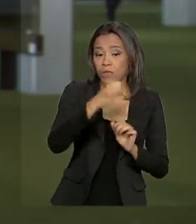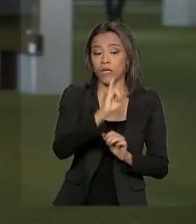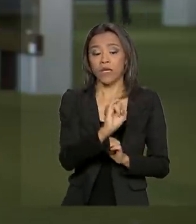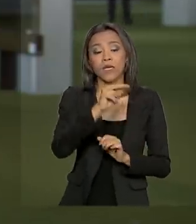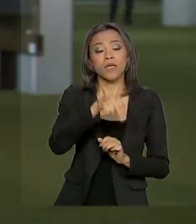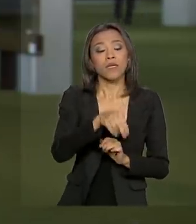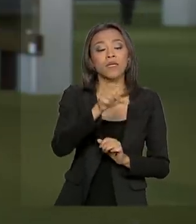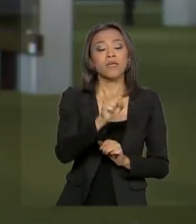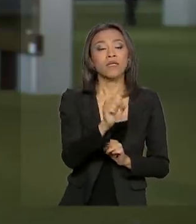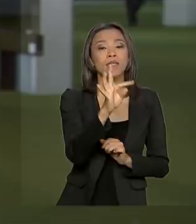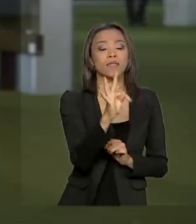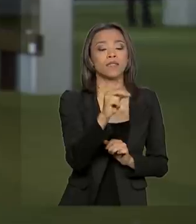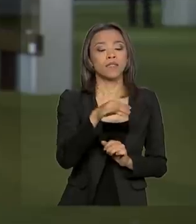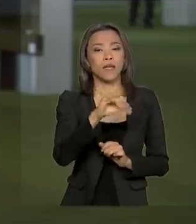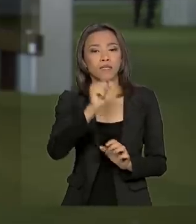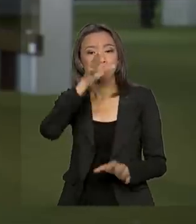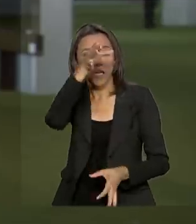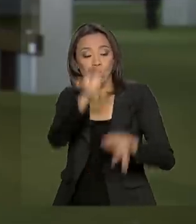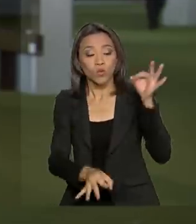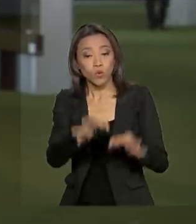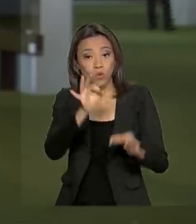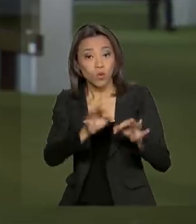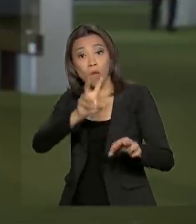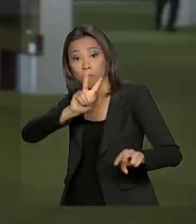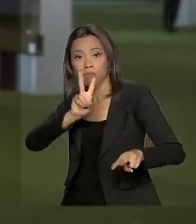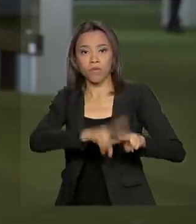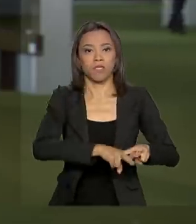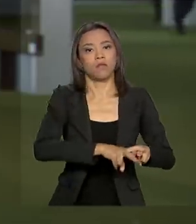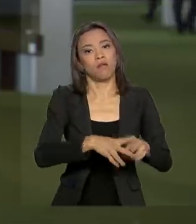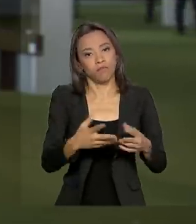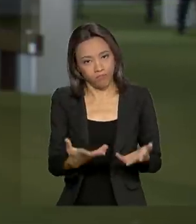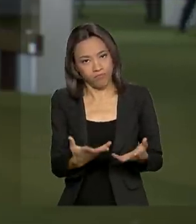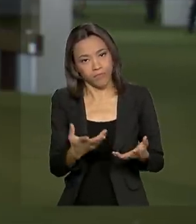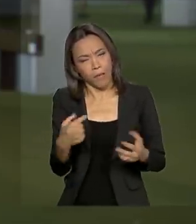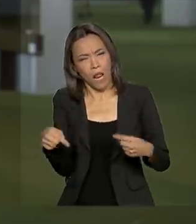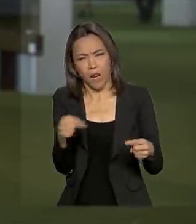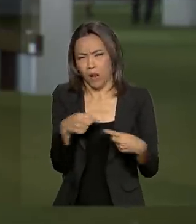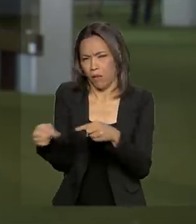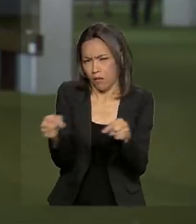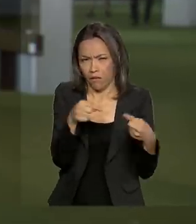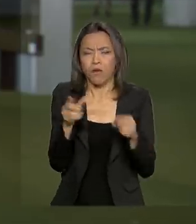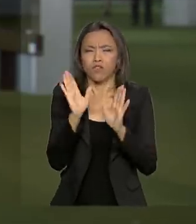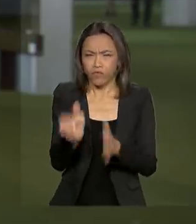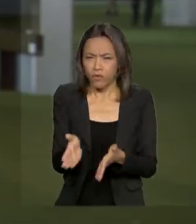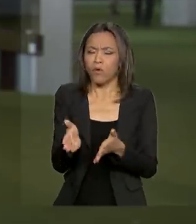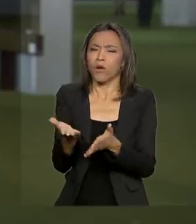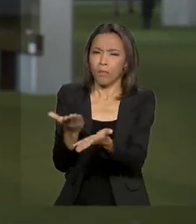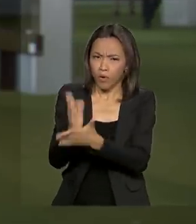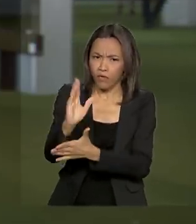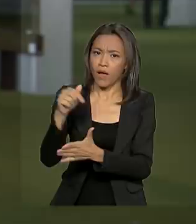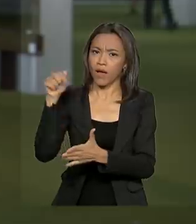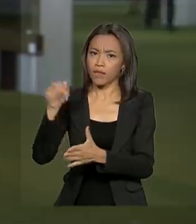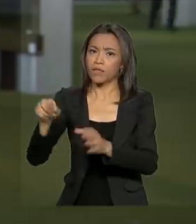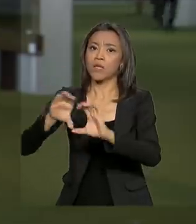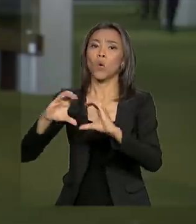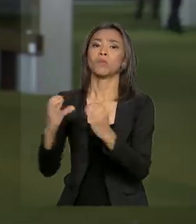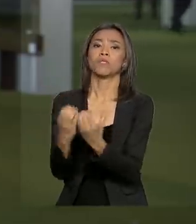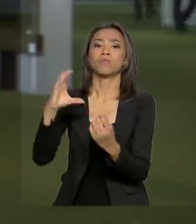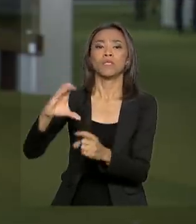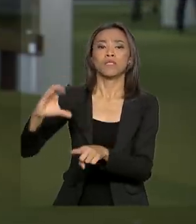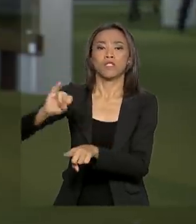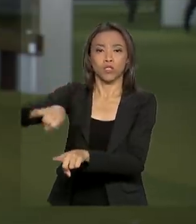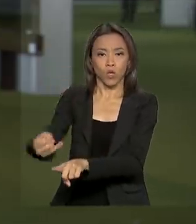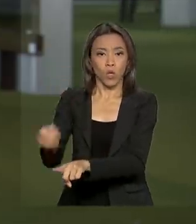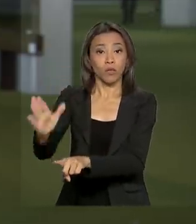momento em que se daria o trânsito em julgado. Essa PEC já foi aprovada na Comissão de Constituição e Justiça, está pronta para a Comissão Especial, mas o